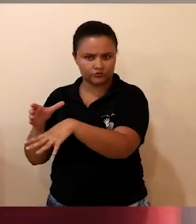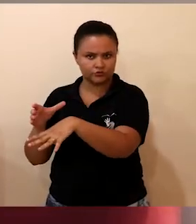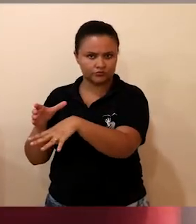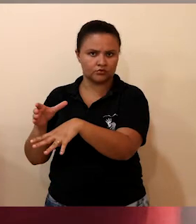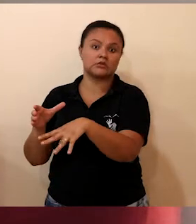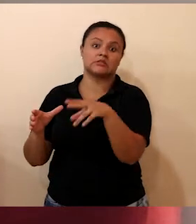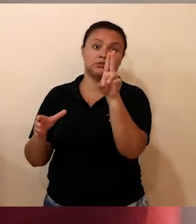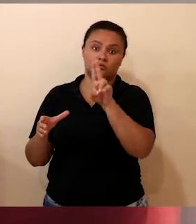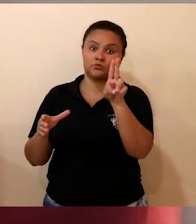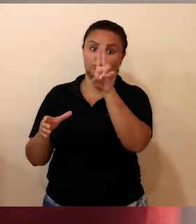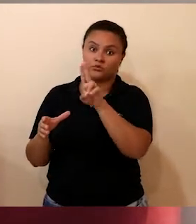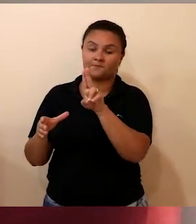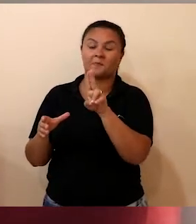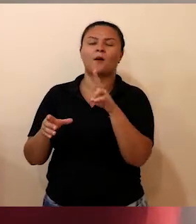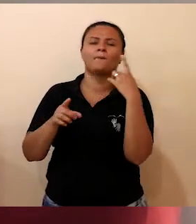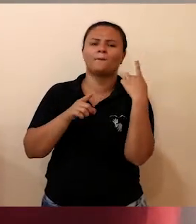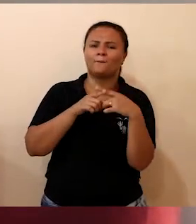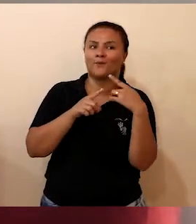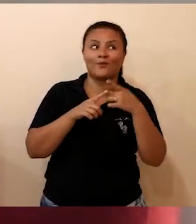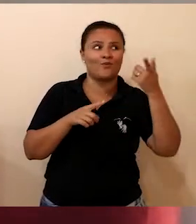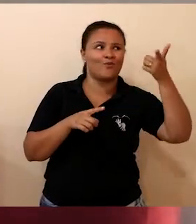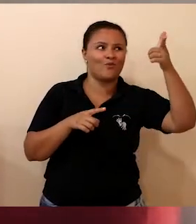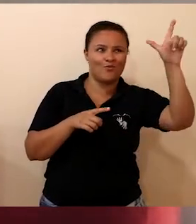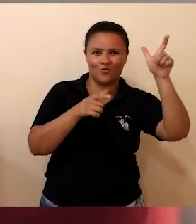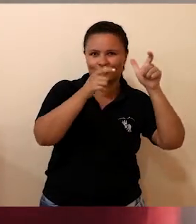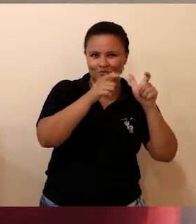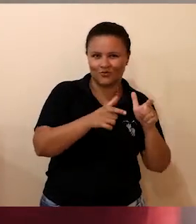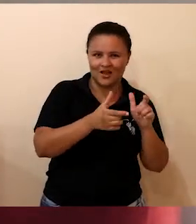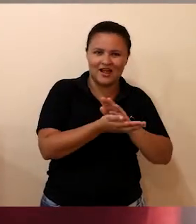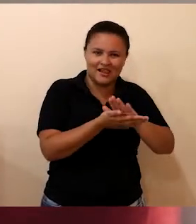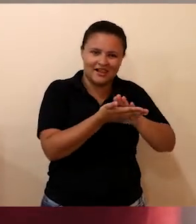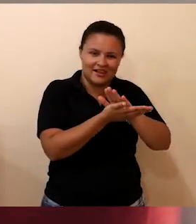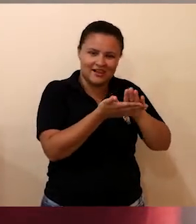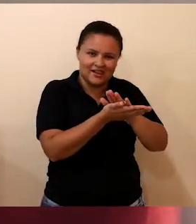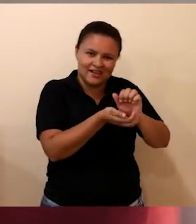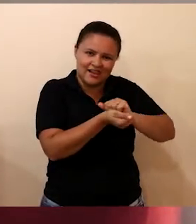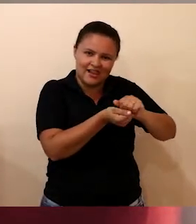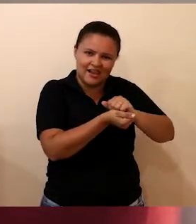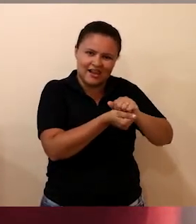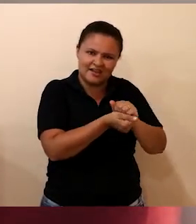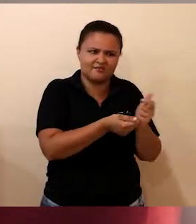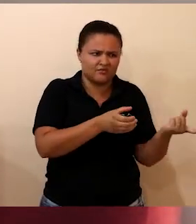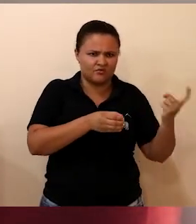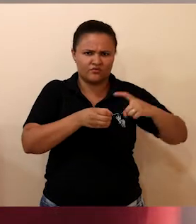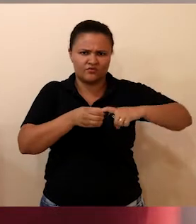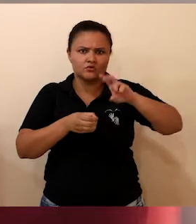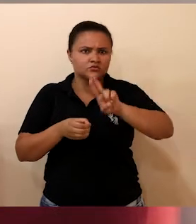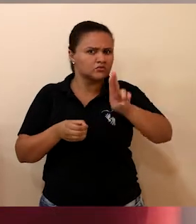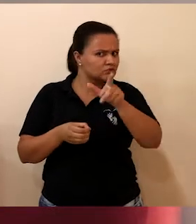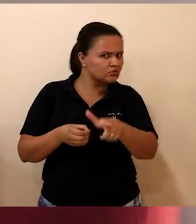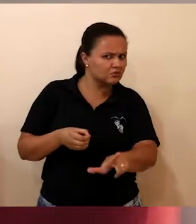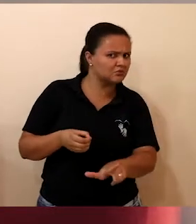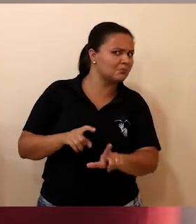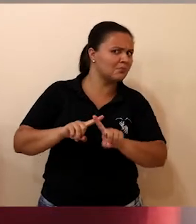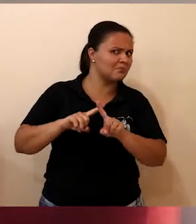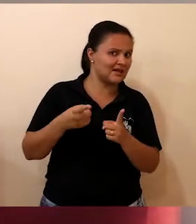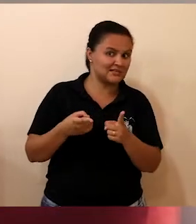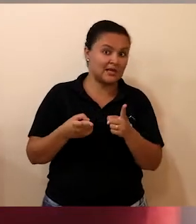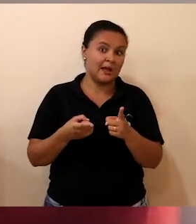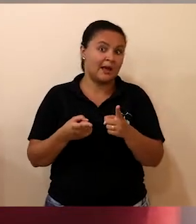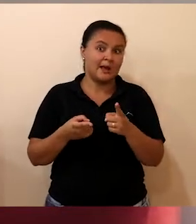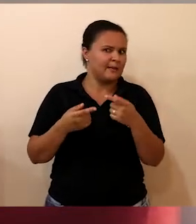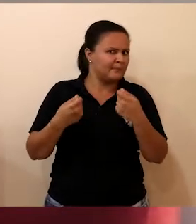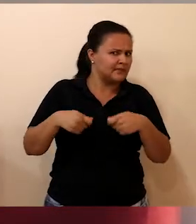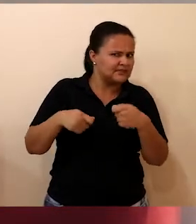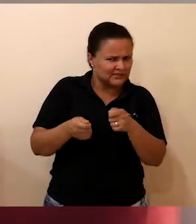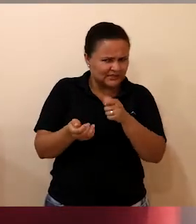porque eu já ouvi falar muitos lugares que lavam para te reutilizar, para evitar de gastar. Mas será que esse gasto